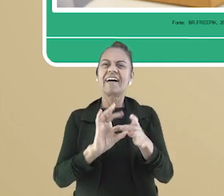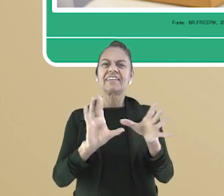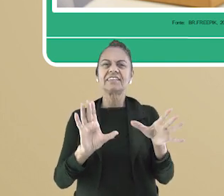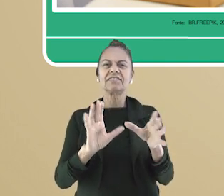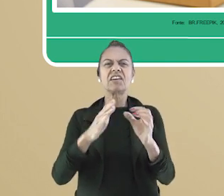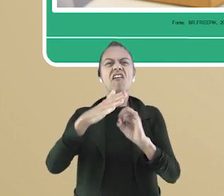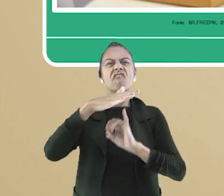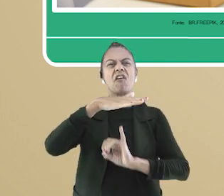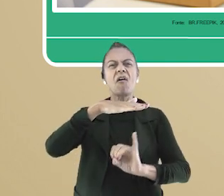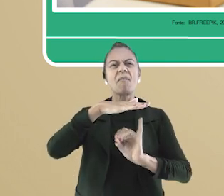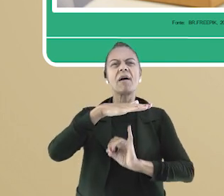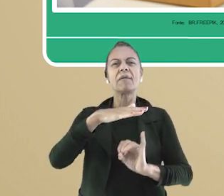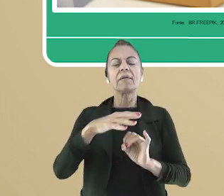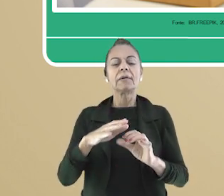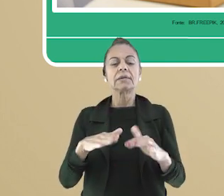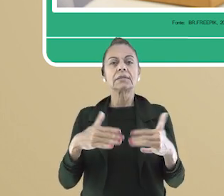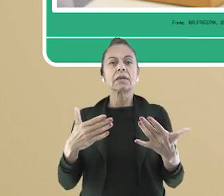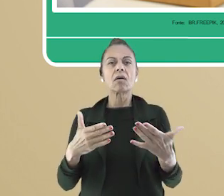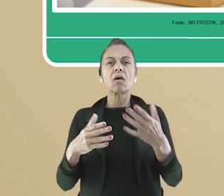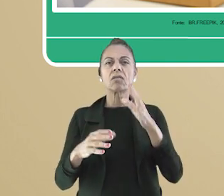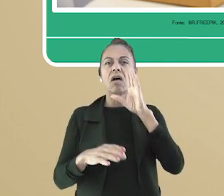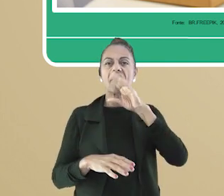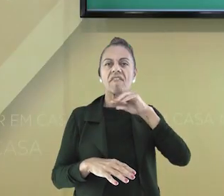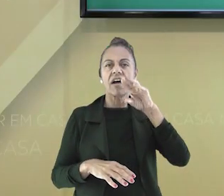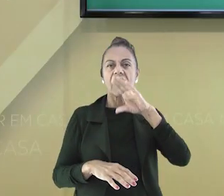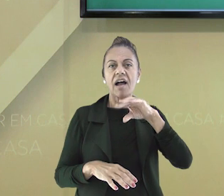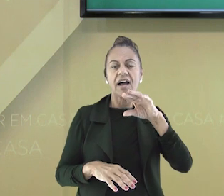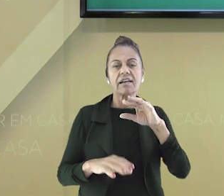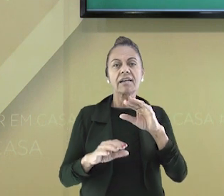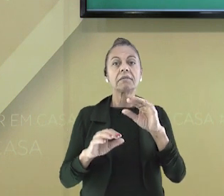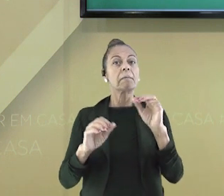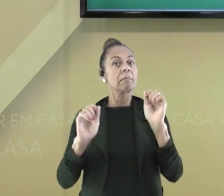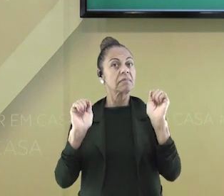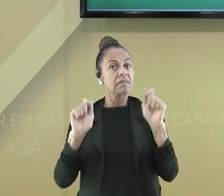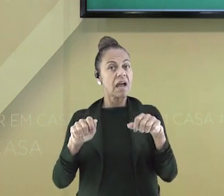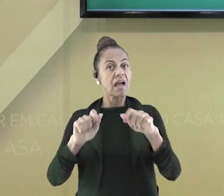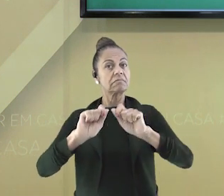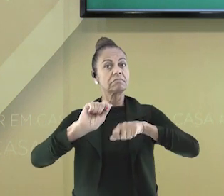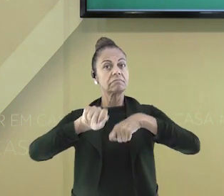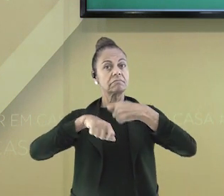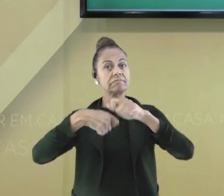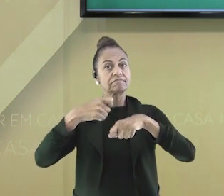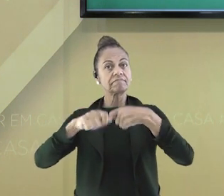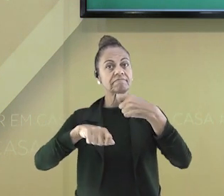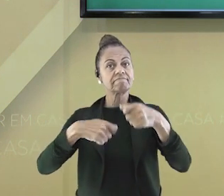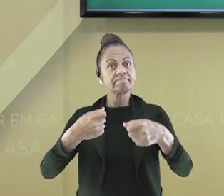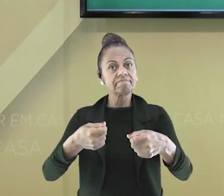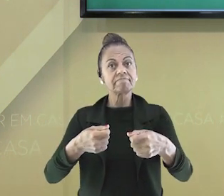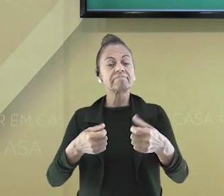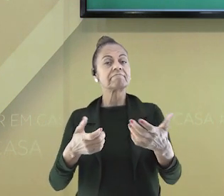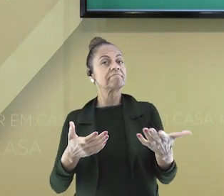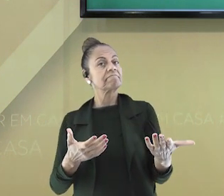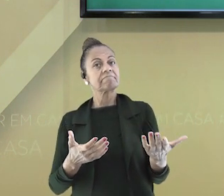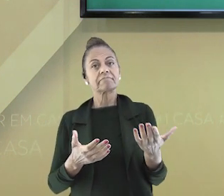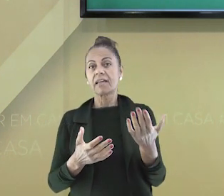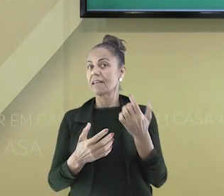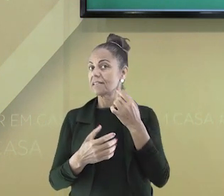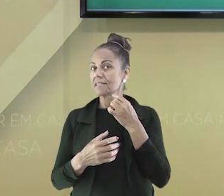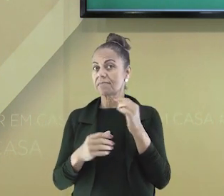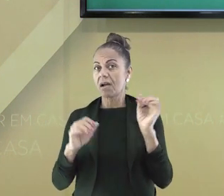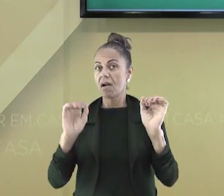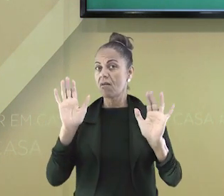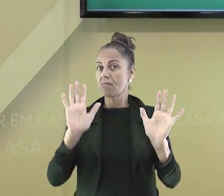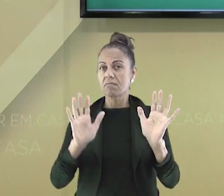falar, nós nos comunicamos de diferentes maneiras. Fazemos sinais com as mãos, balançamos a cabeça,